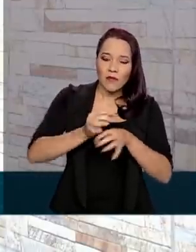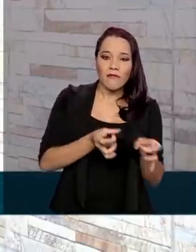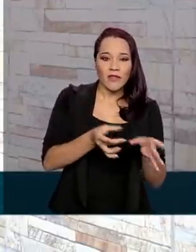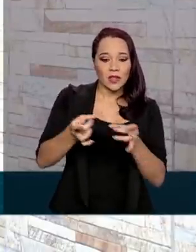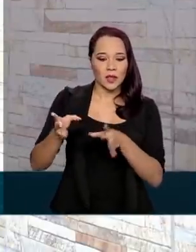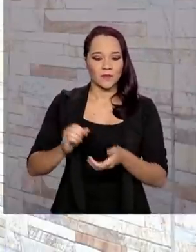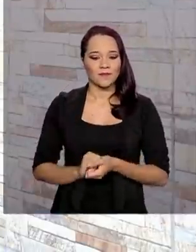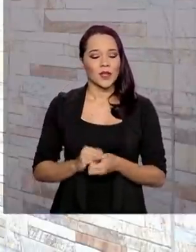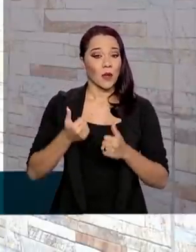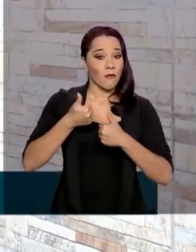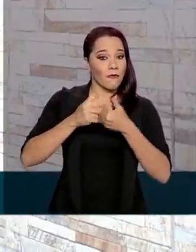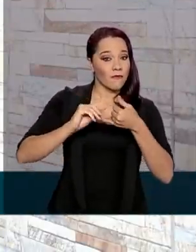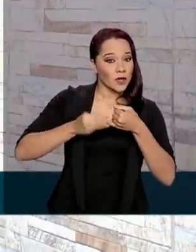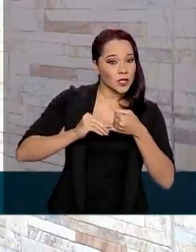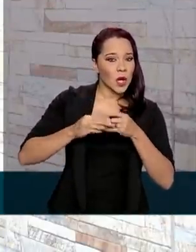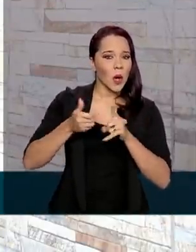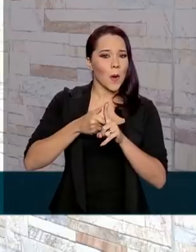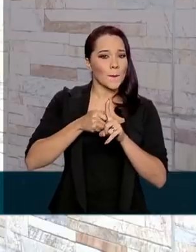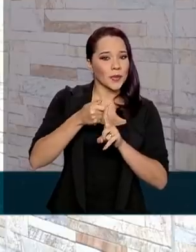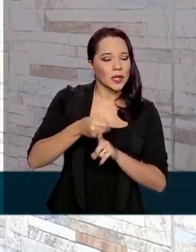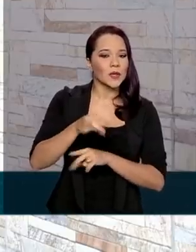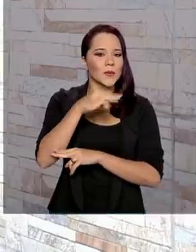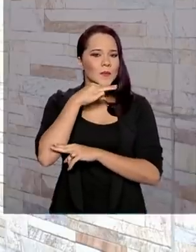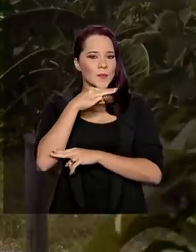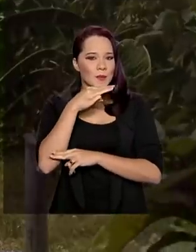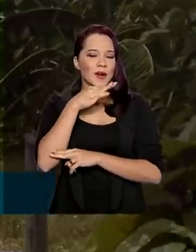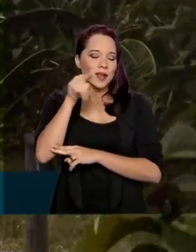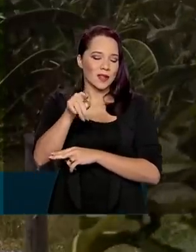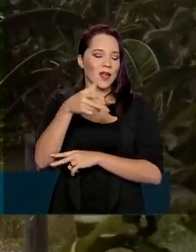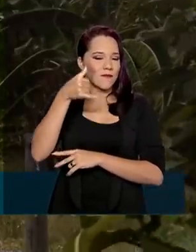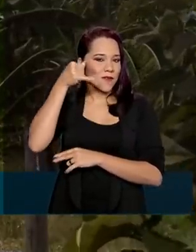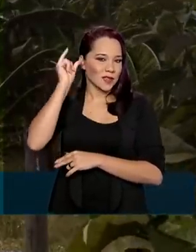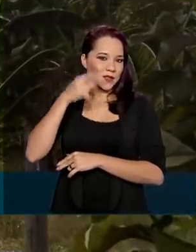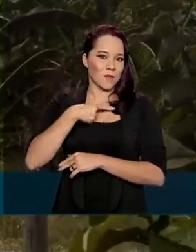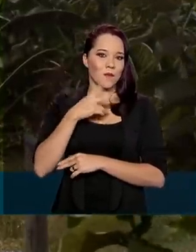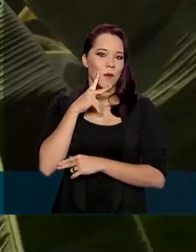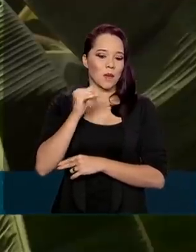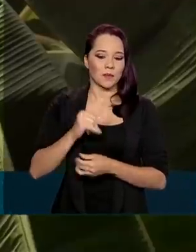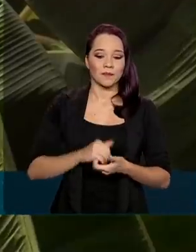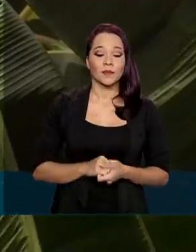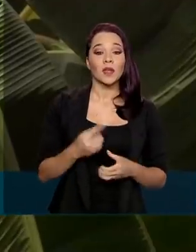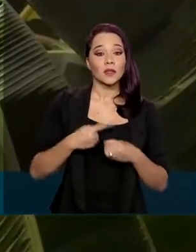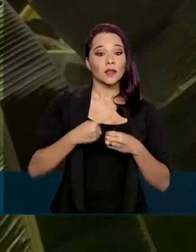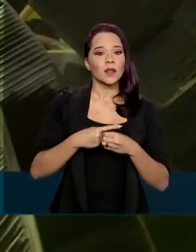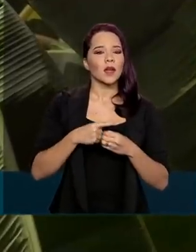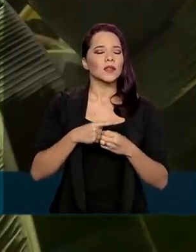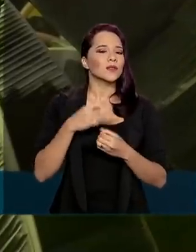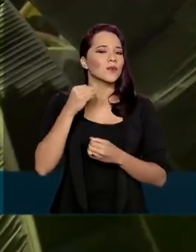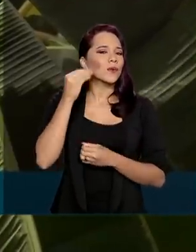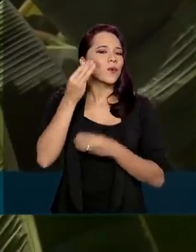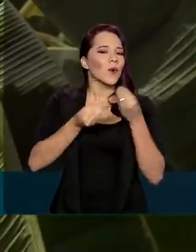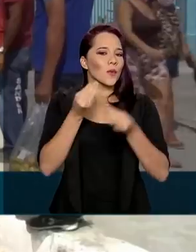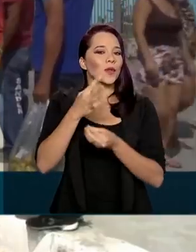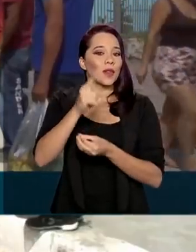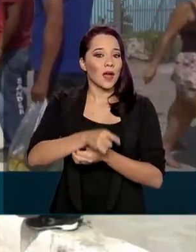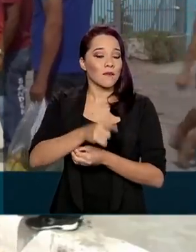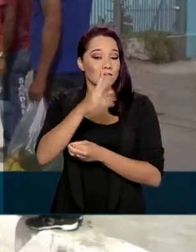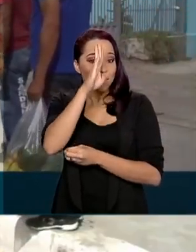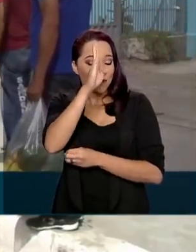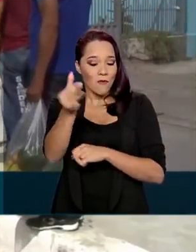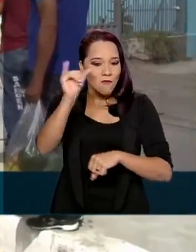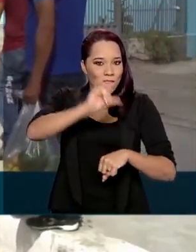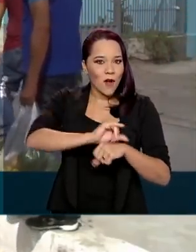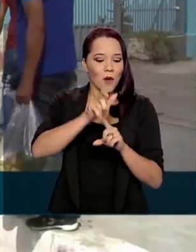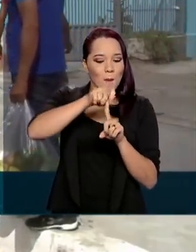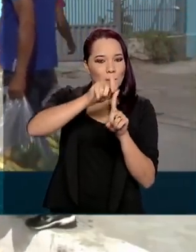corrente, feijão, milho, manga, lá no sítio do meu pai. A cidade é conhecida como capital nacional da banana, e neste